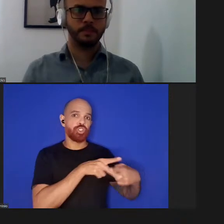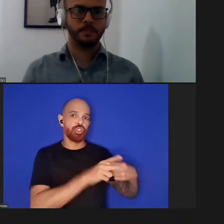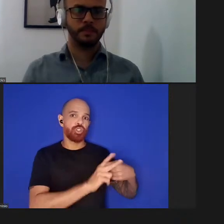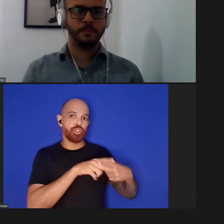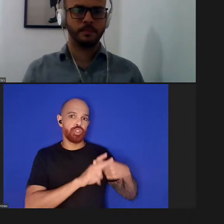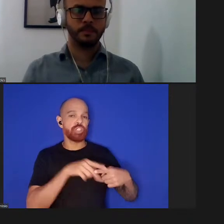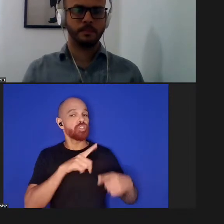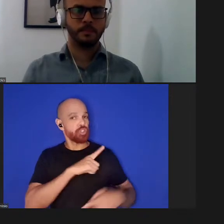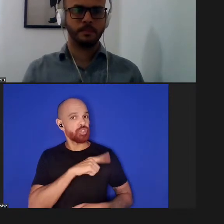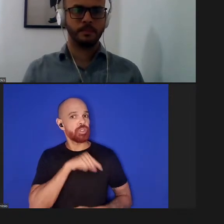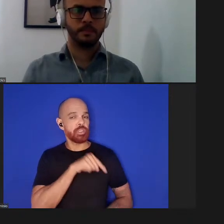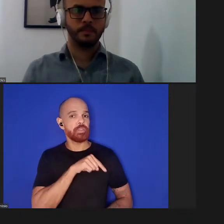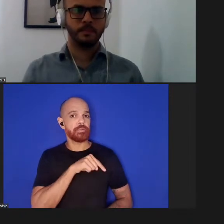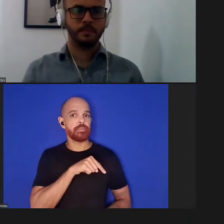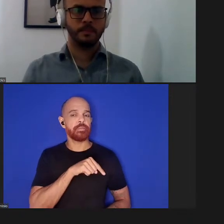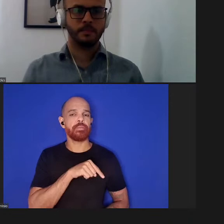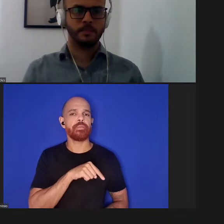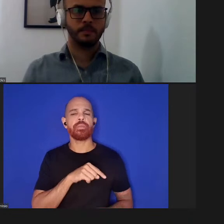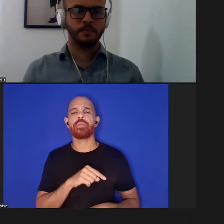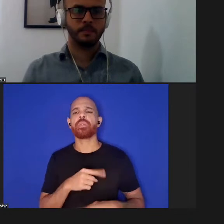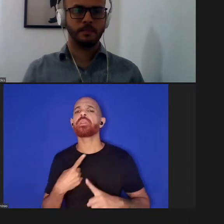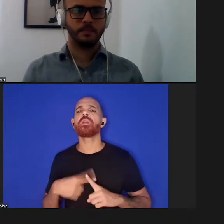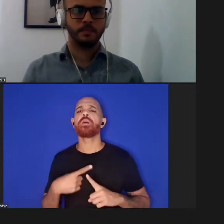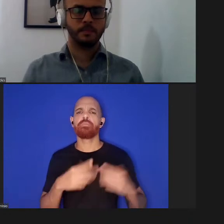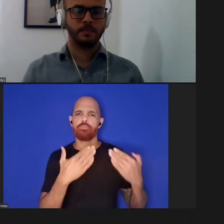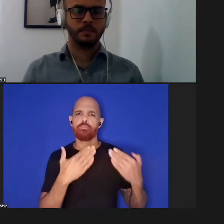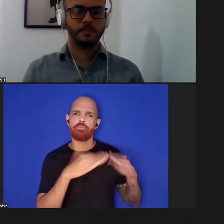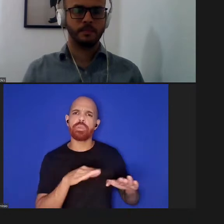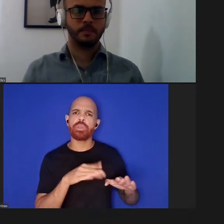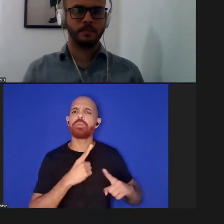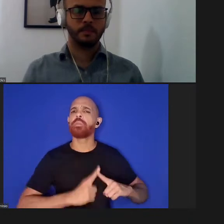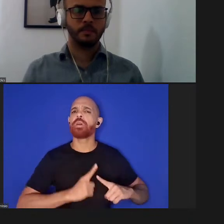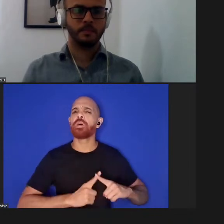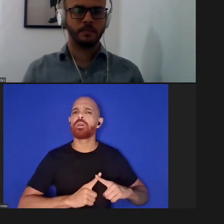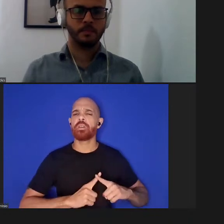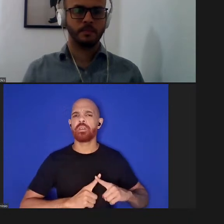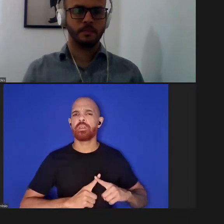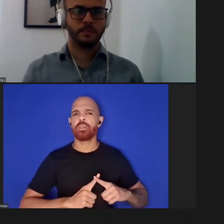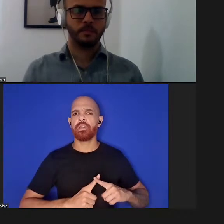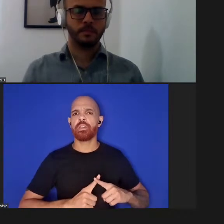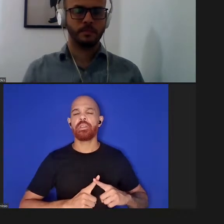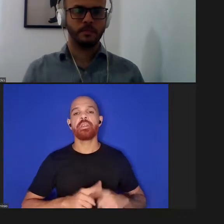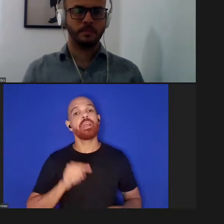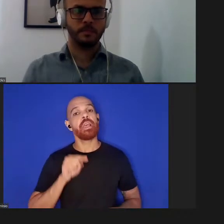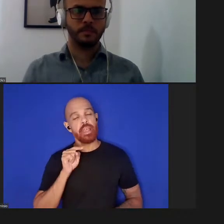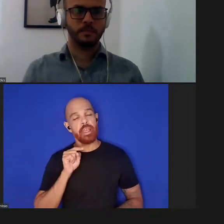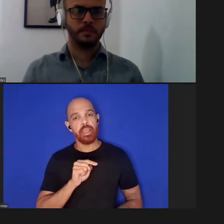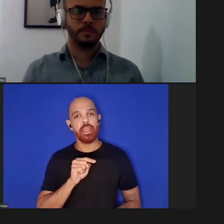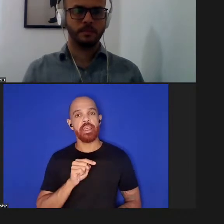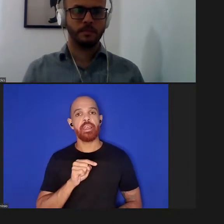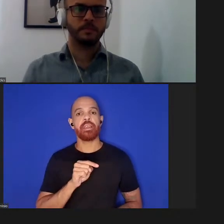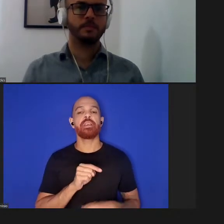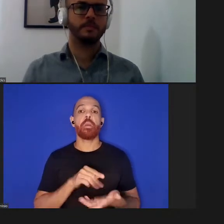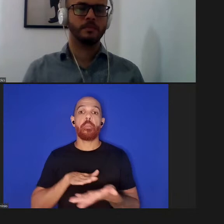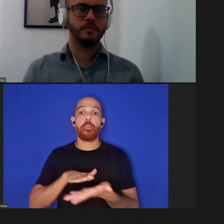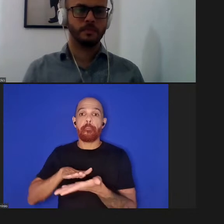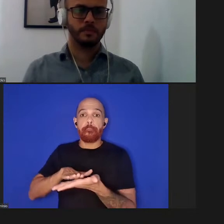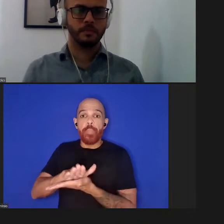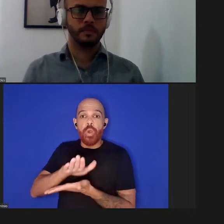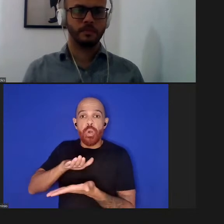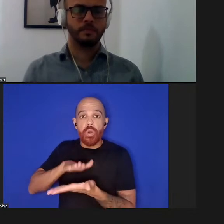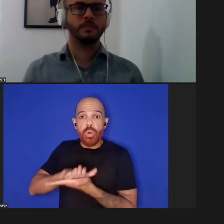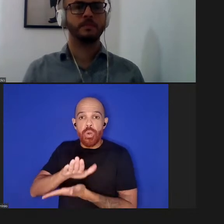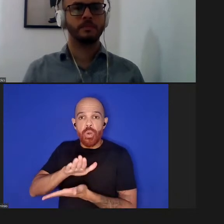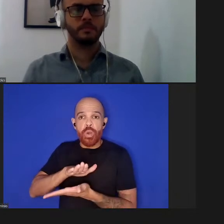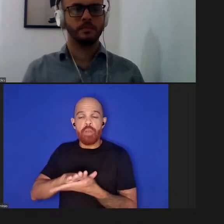e o que que causou a retratação foi o fato de que ao ser publicado ficou